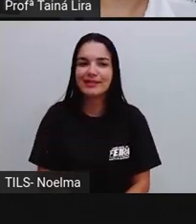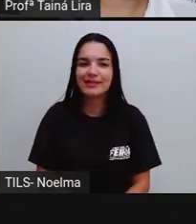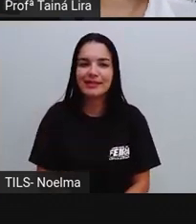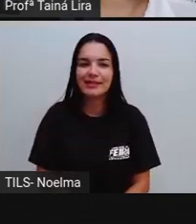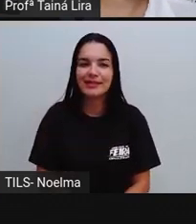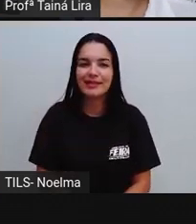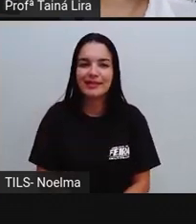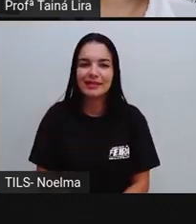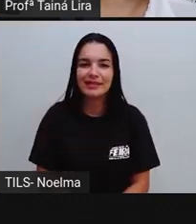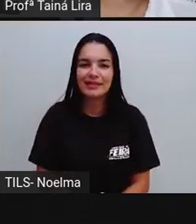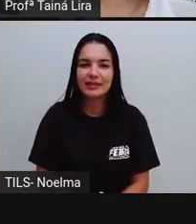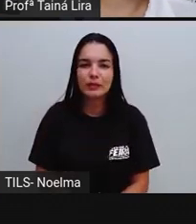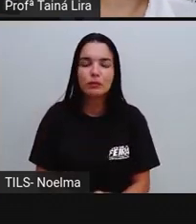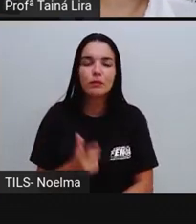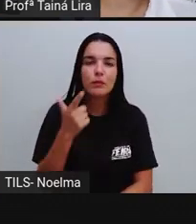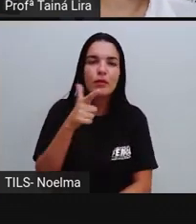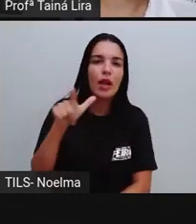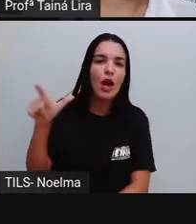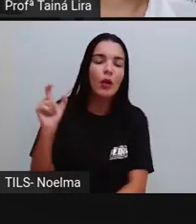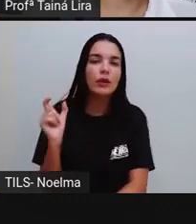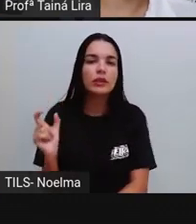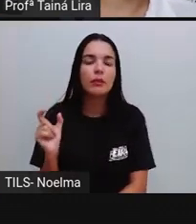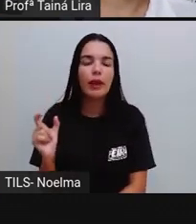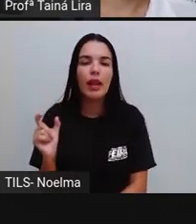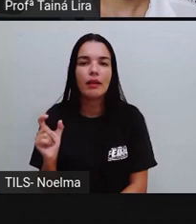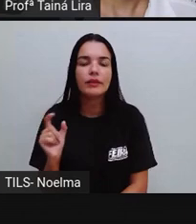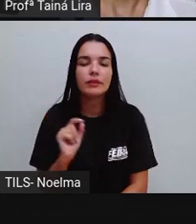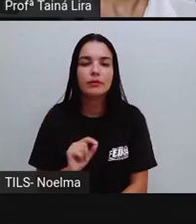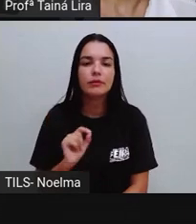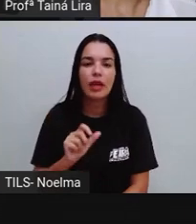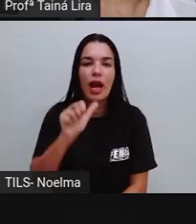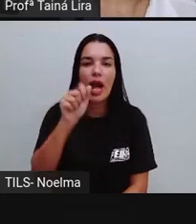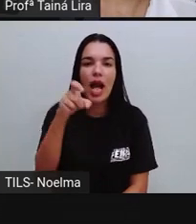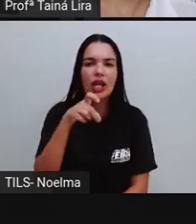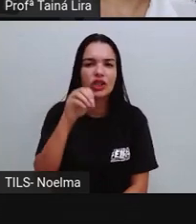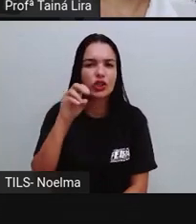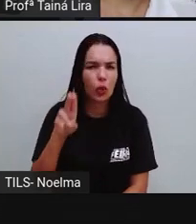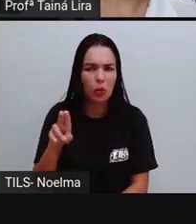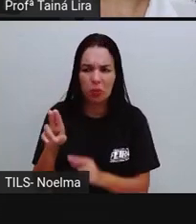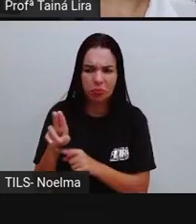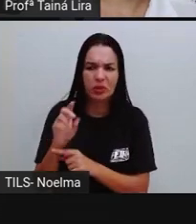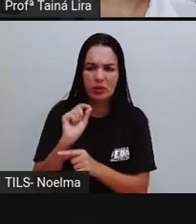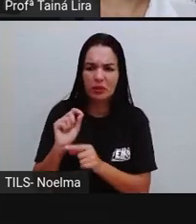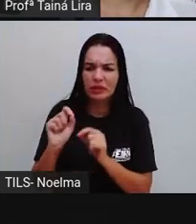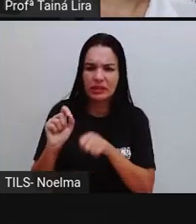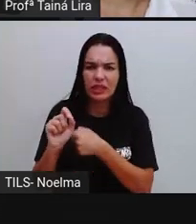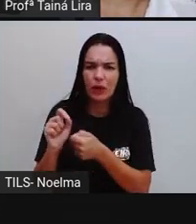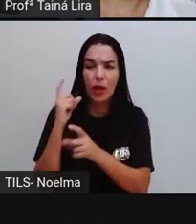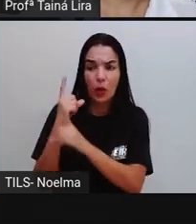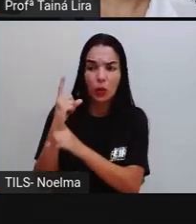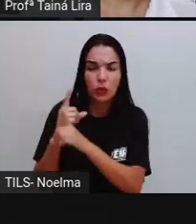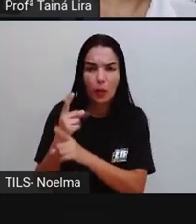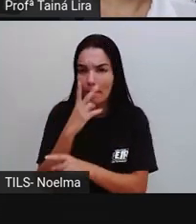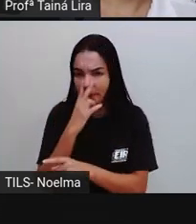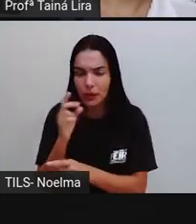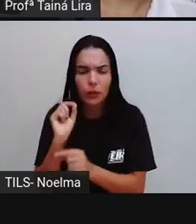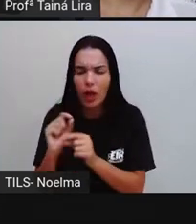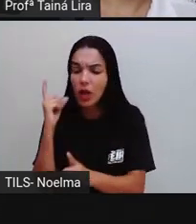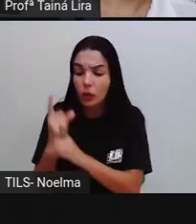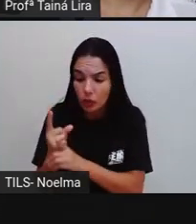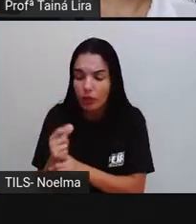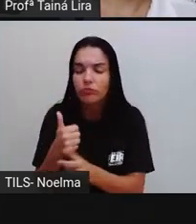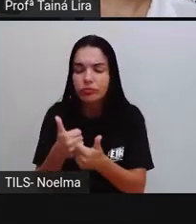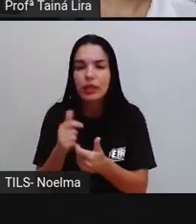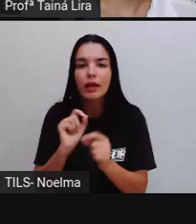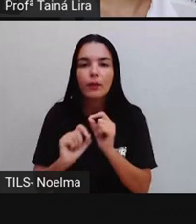Caixa não é com CH, Tá? Como tá aqui nesse texto, Achou, Achou, Tá com X no